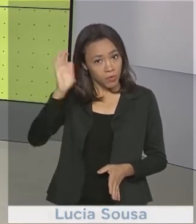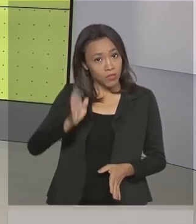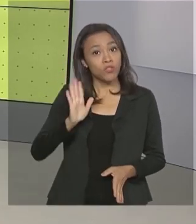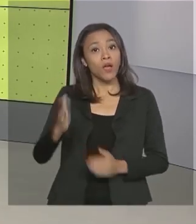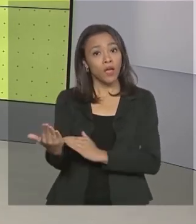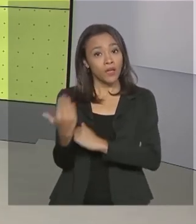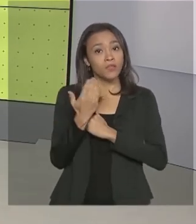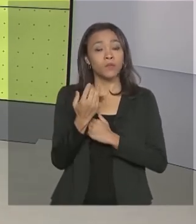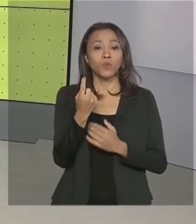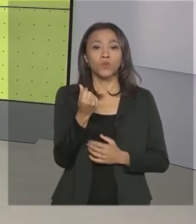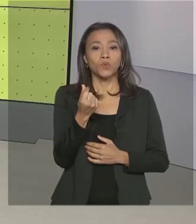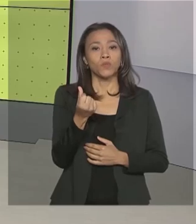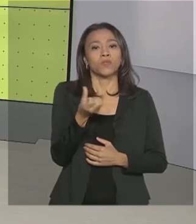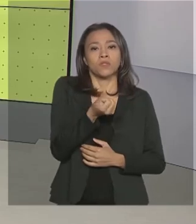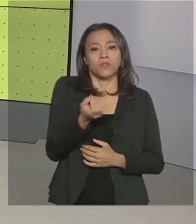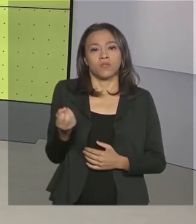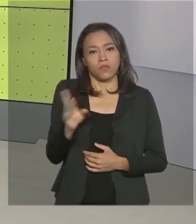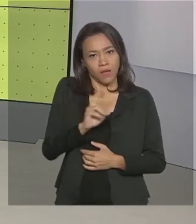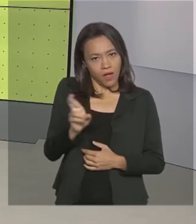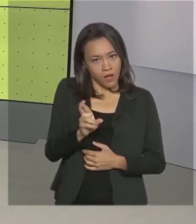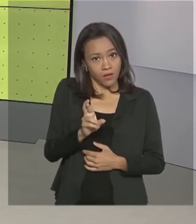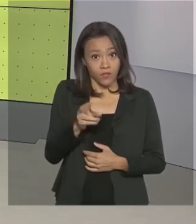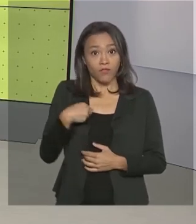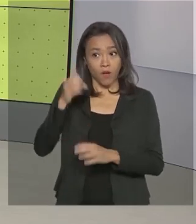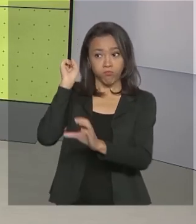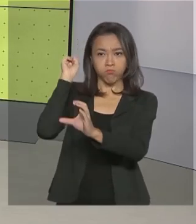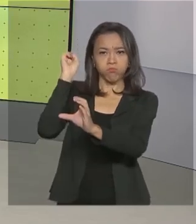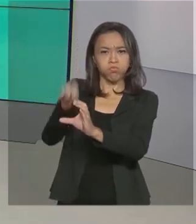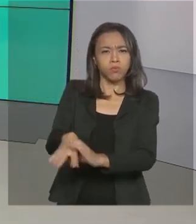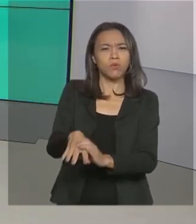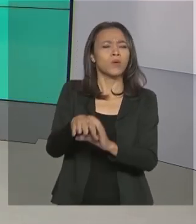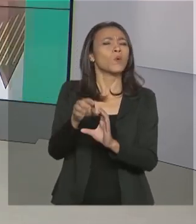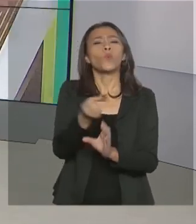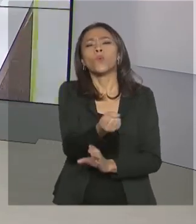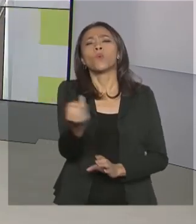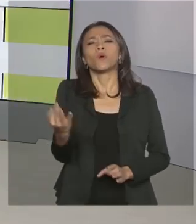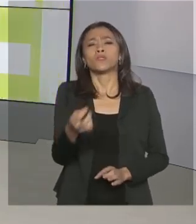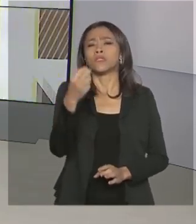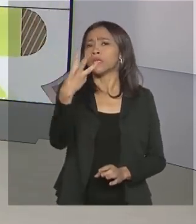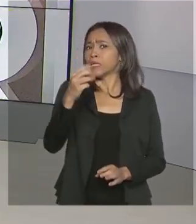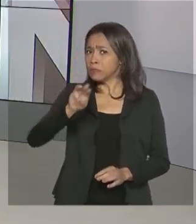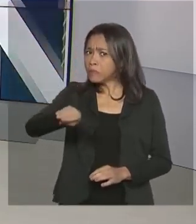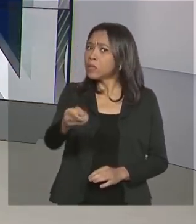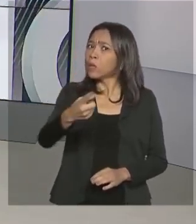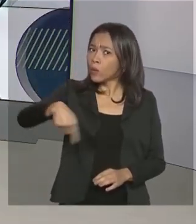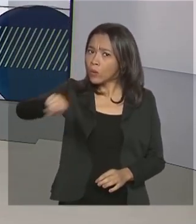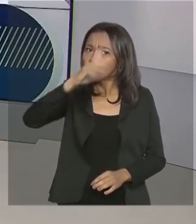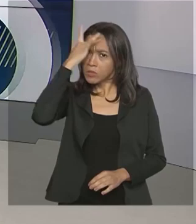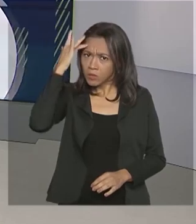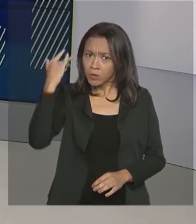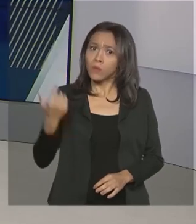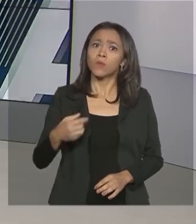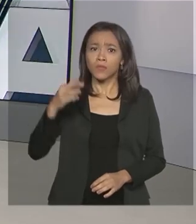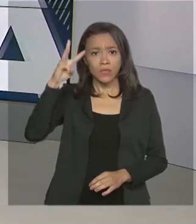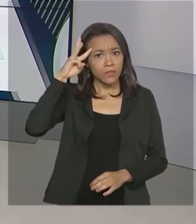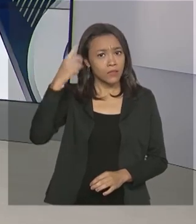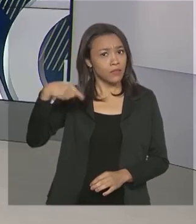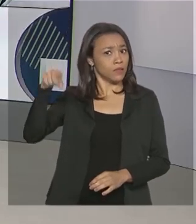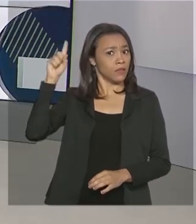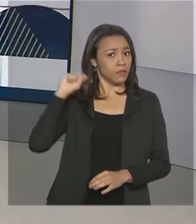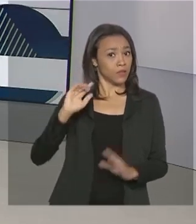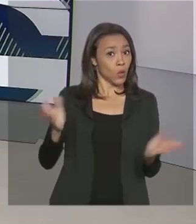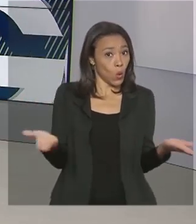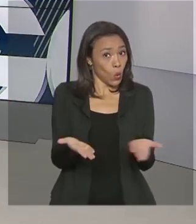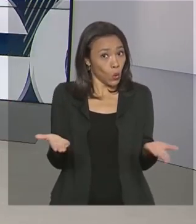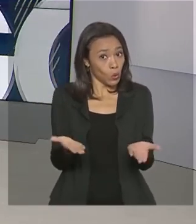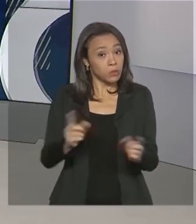600 reais. O benefício chegou às contas de mais de 3 milhões nesta terça-feira. Hoje, a ajuda vai para mais de 1